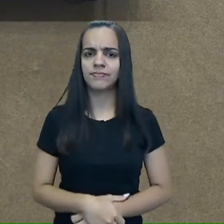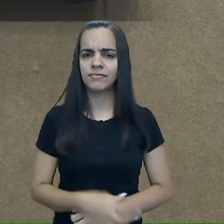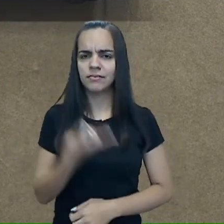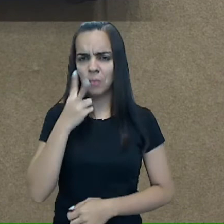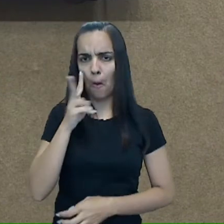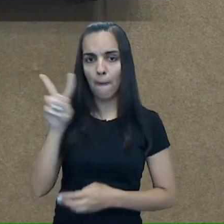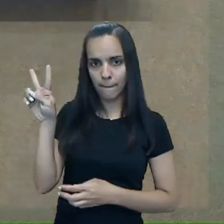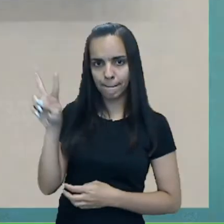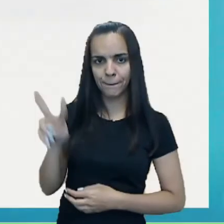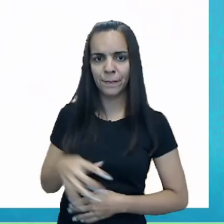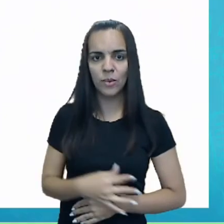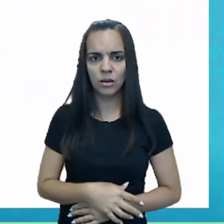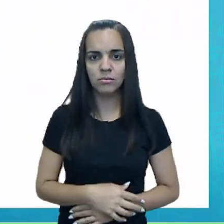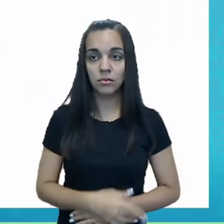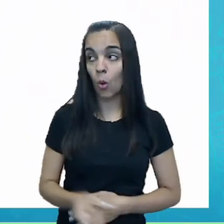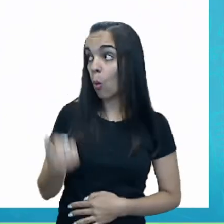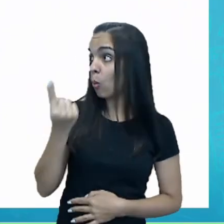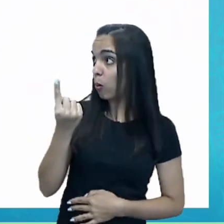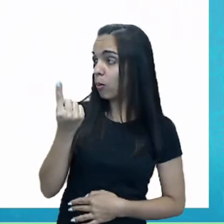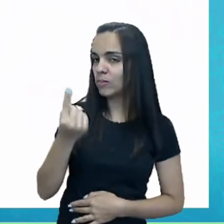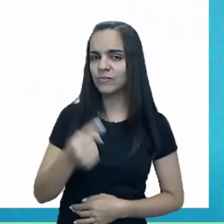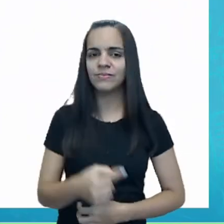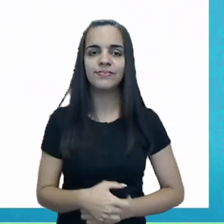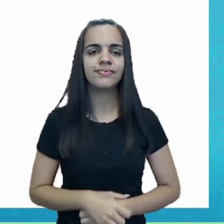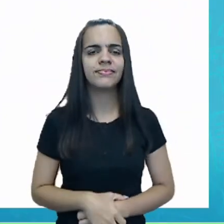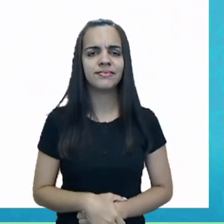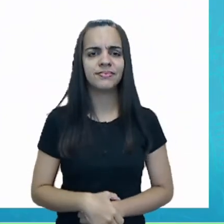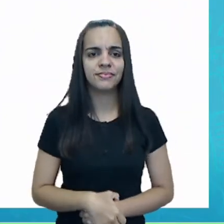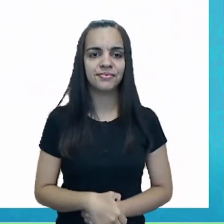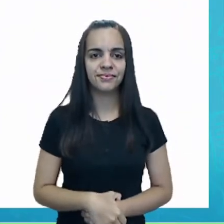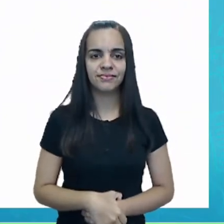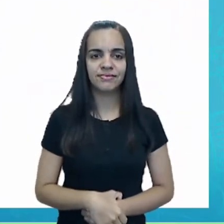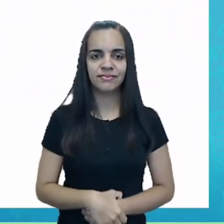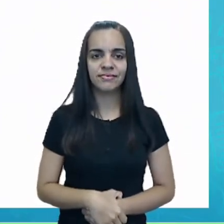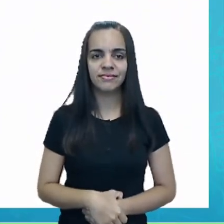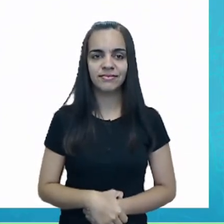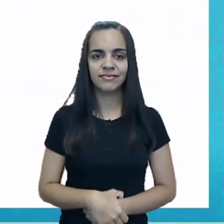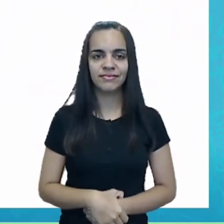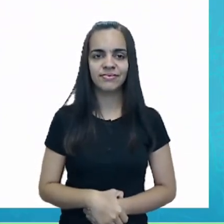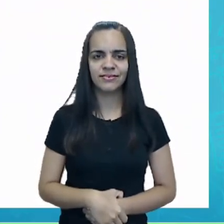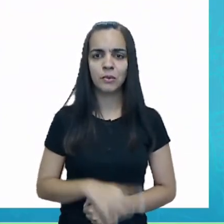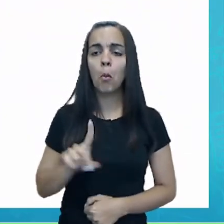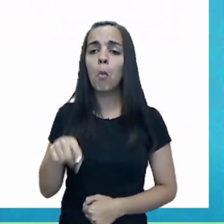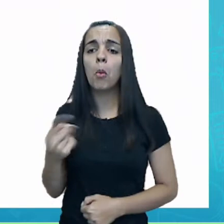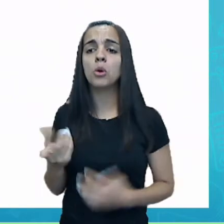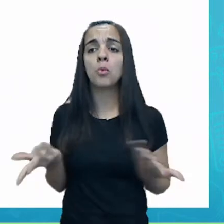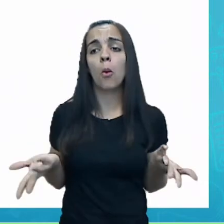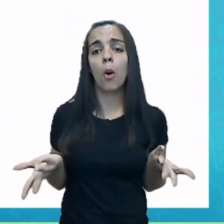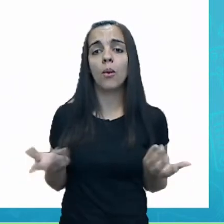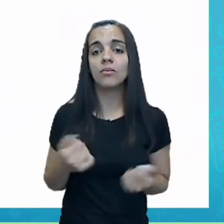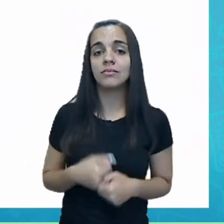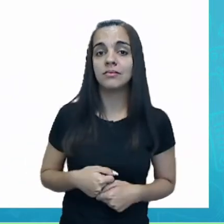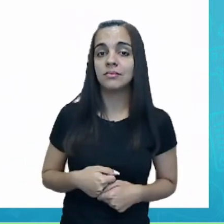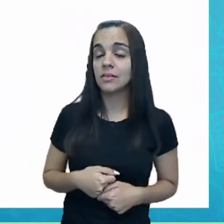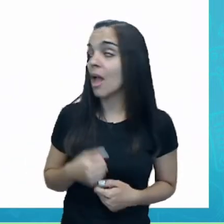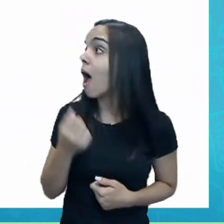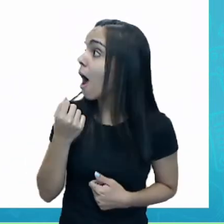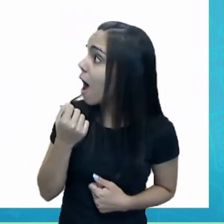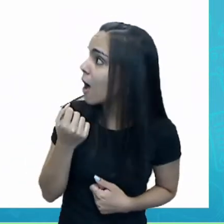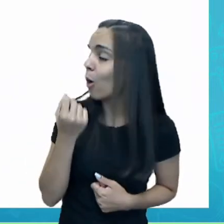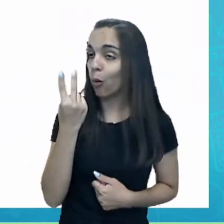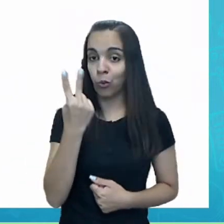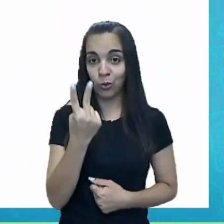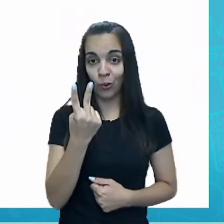aqui. Numeral 1, tá vendo? Depois do 1. Me ajuda aí, qual o próximo? O 2.